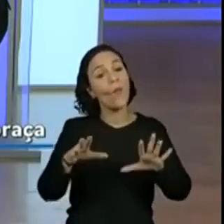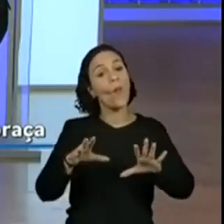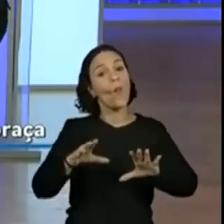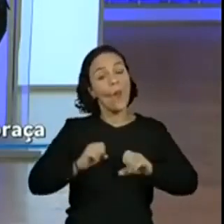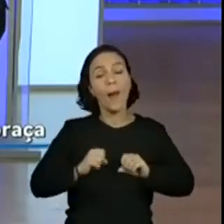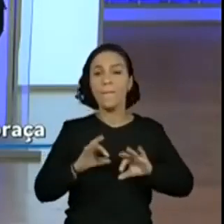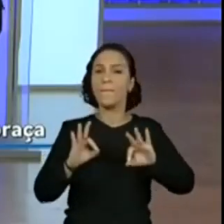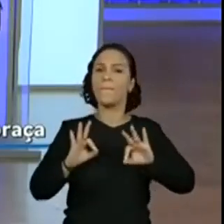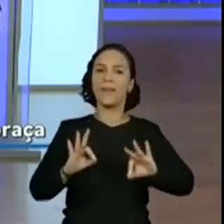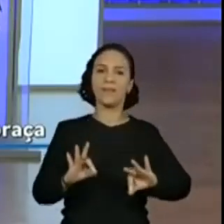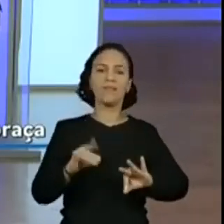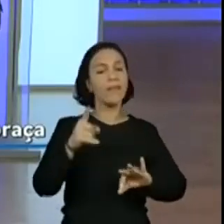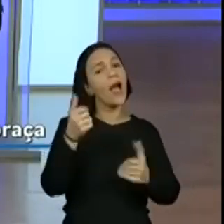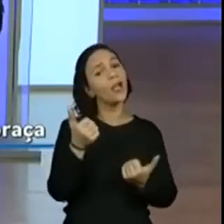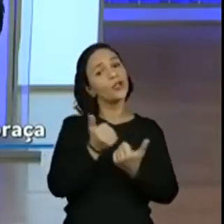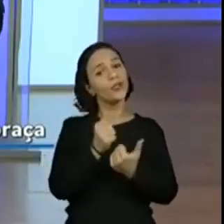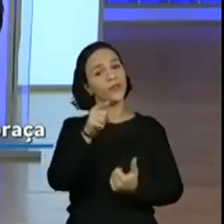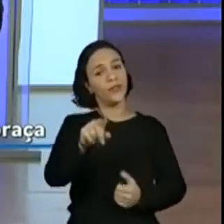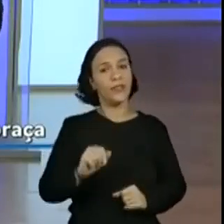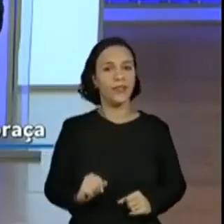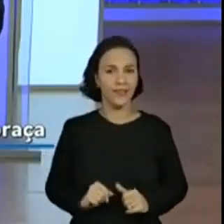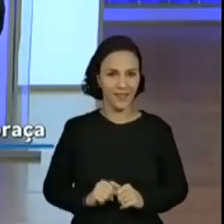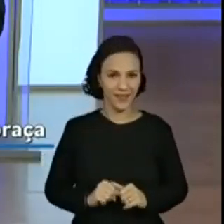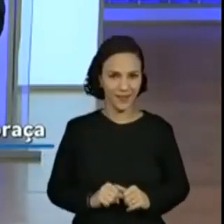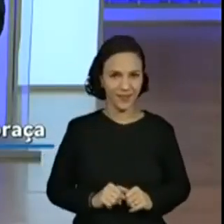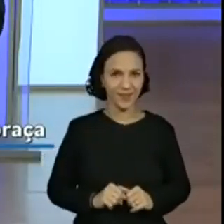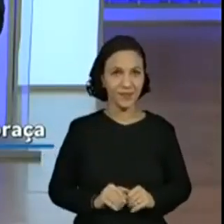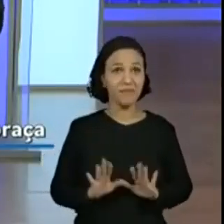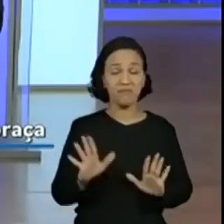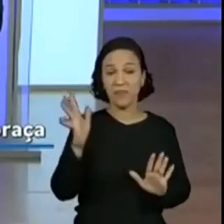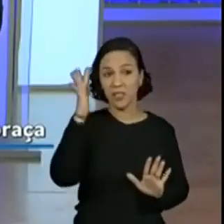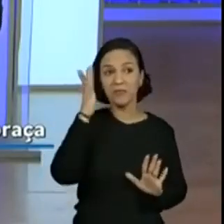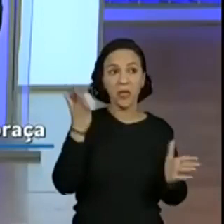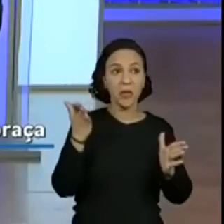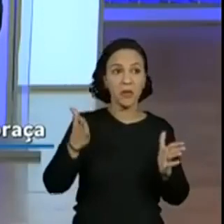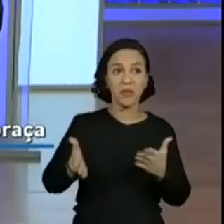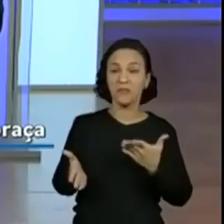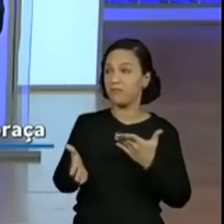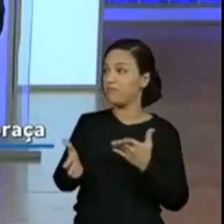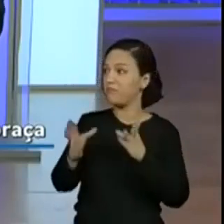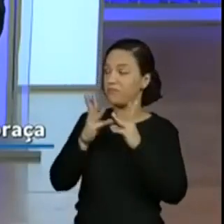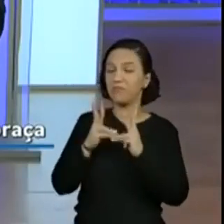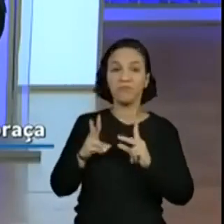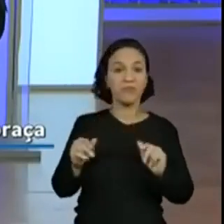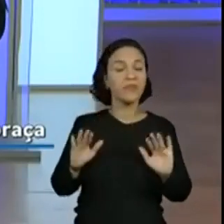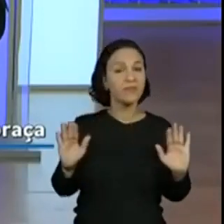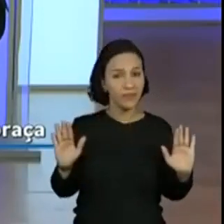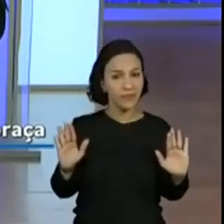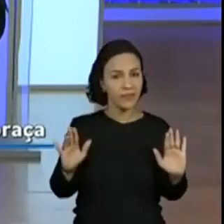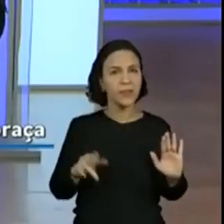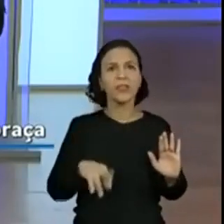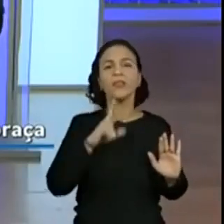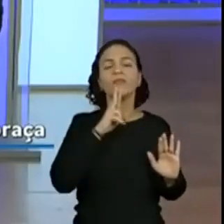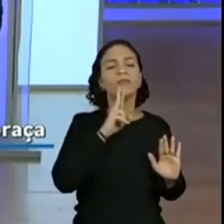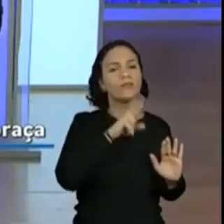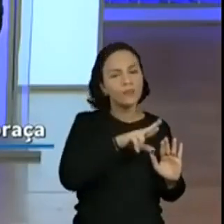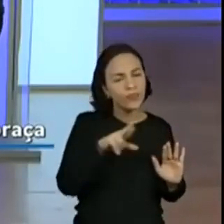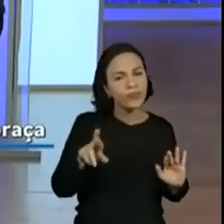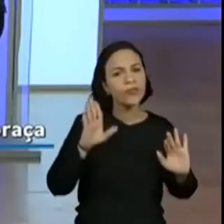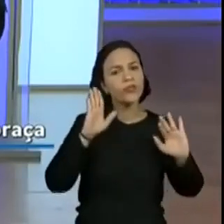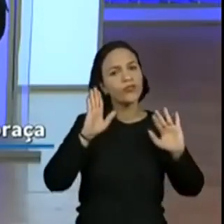que sempre deve ser utilizado. Exato. Acho que aqui a dúvida já se foi, não é? Sim. Respondemos com